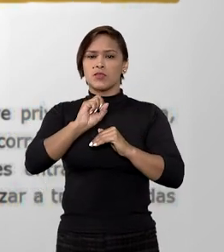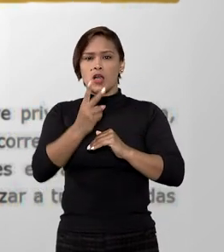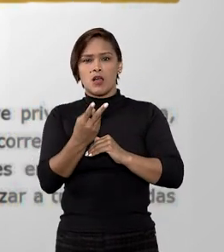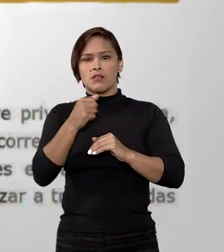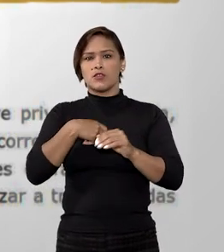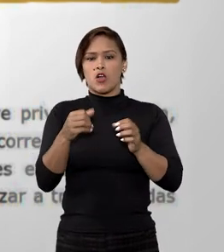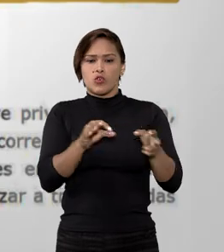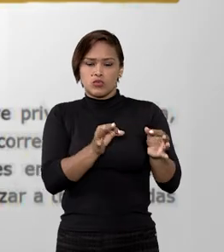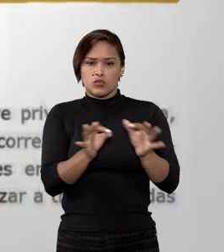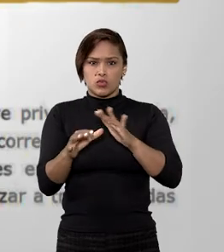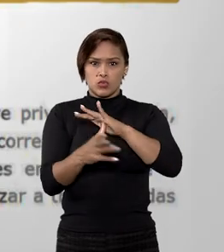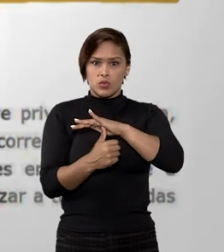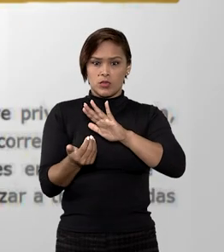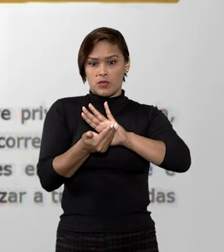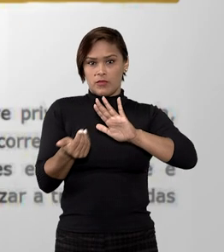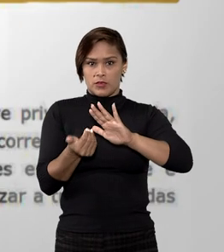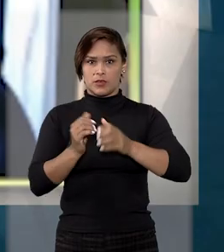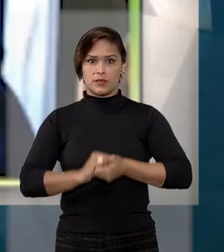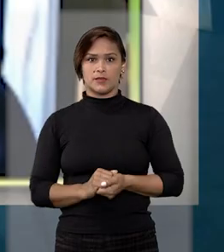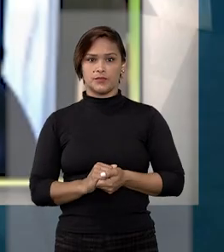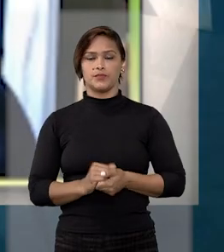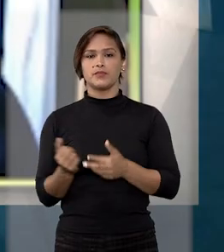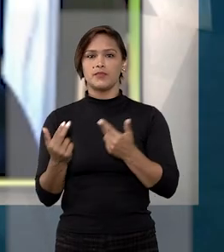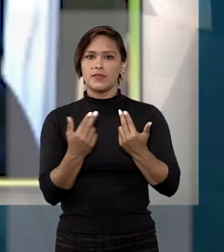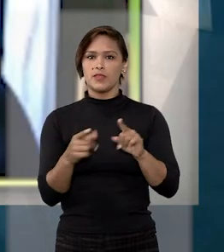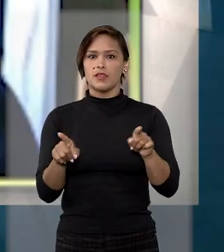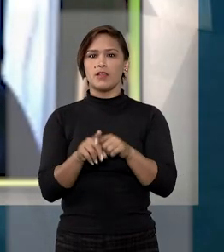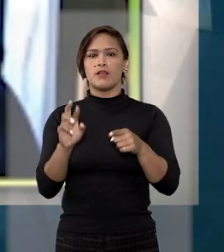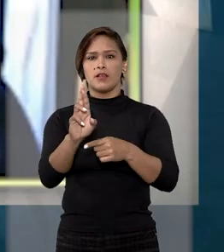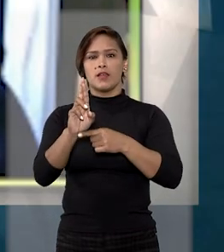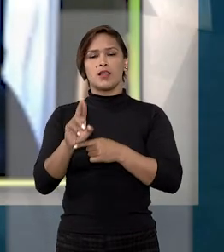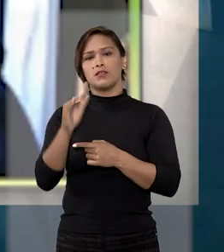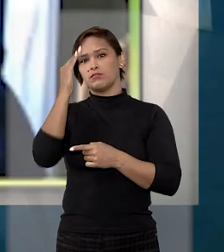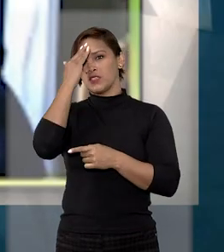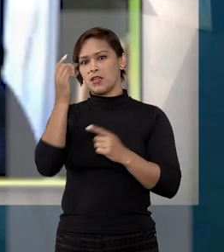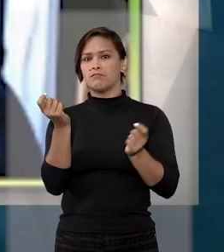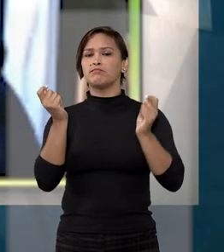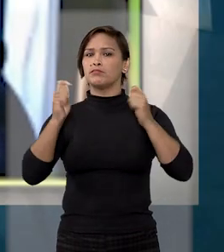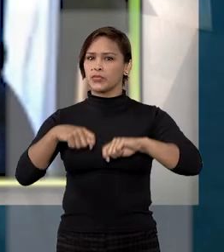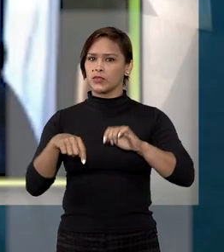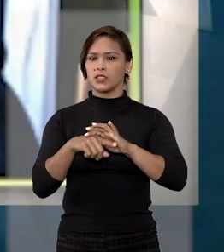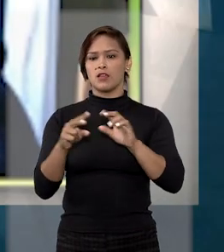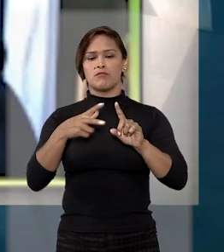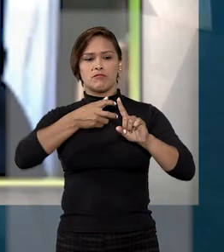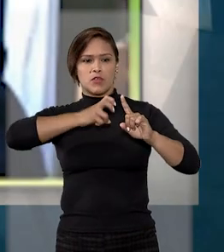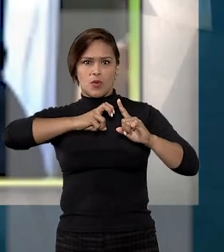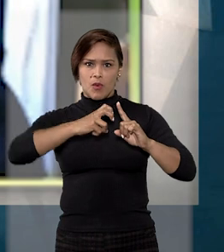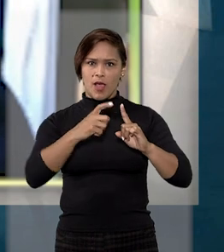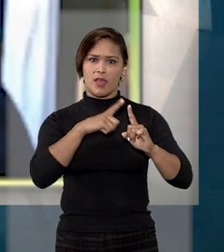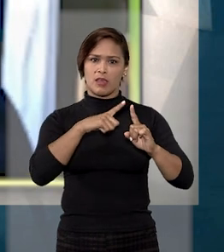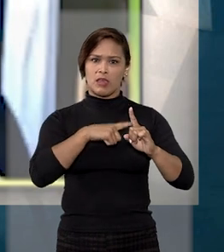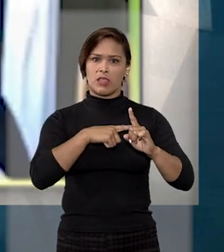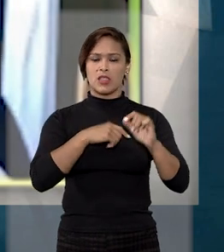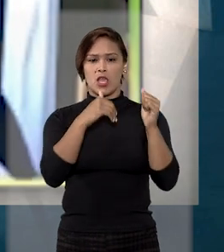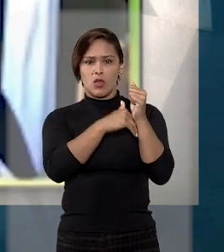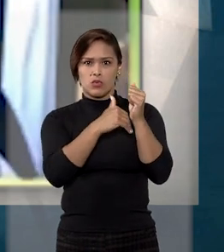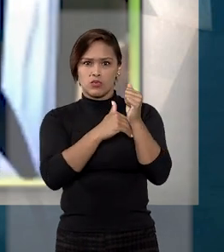evento de força maior ou caso fortuito externo. Dessa forma, a relatora entendeu que é provável que o invasor tenha